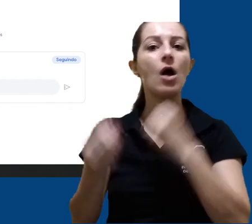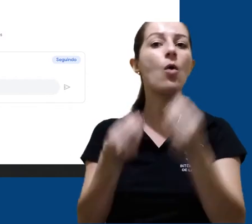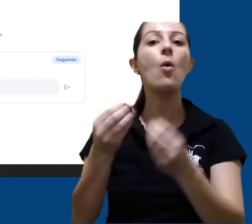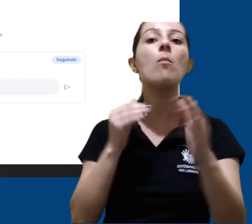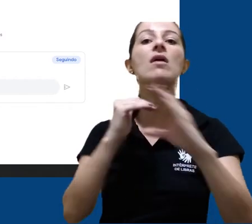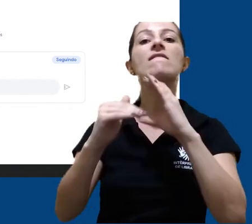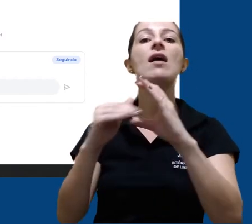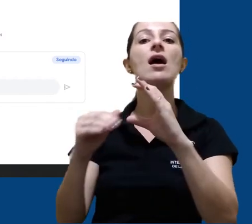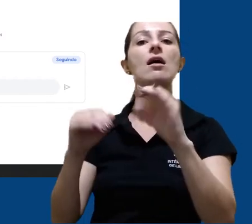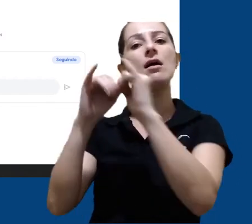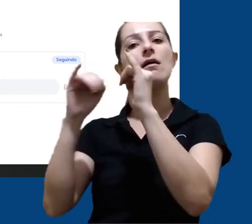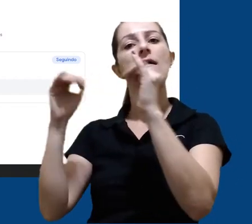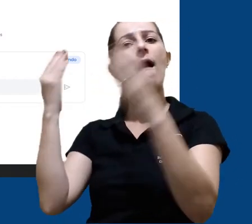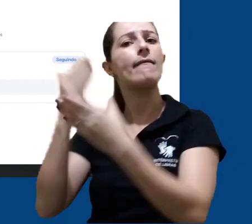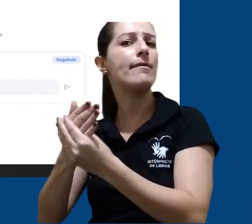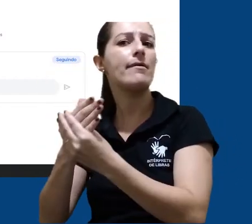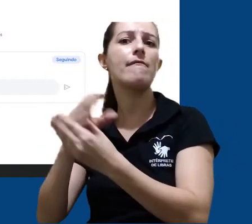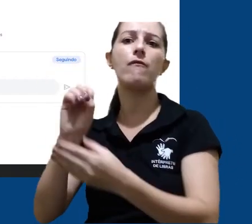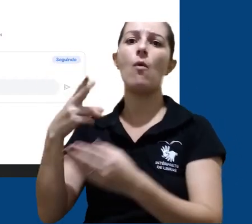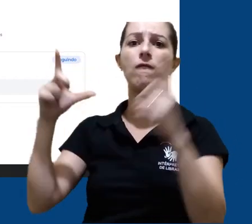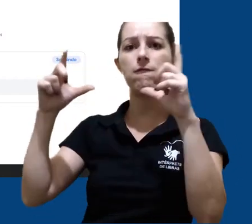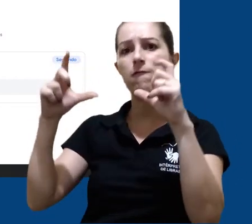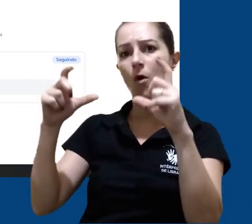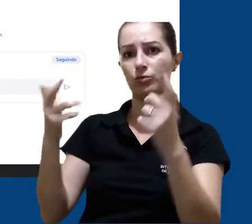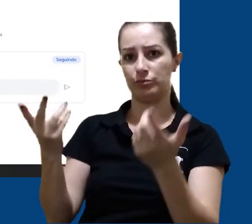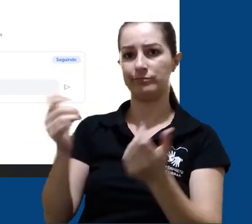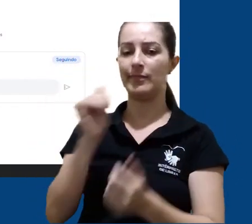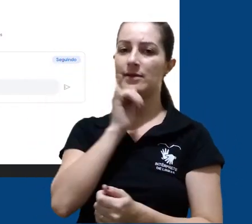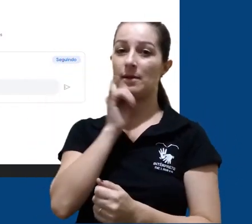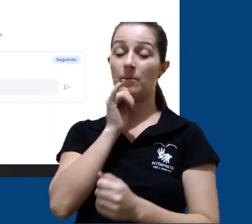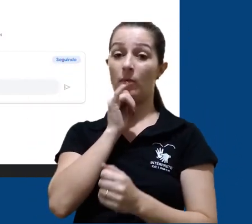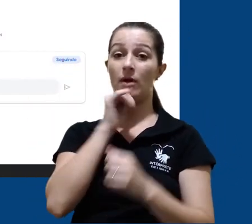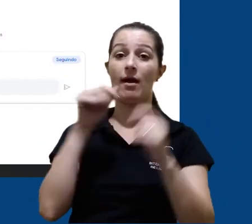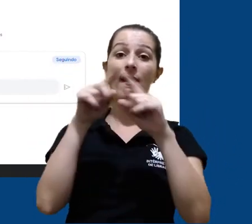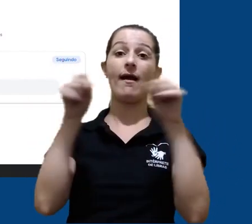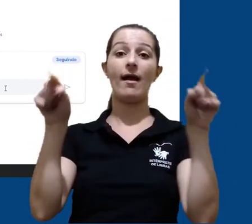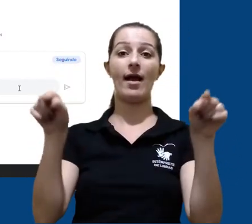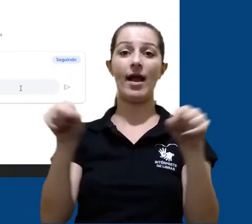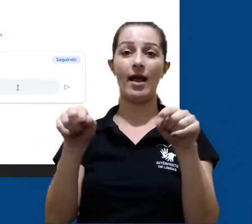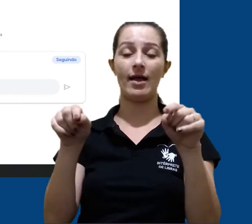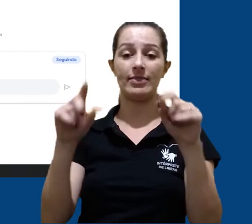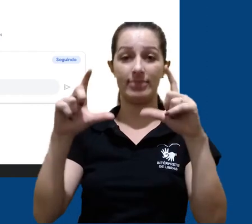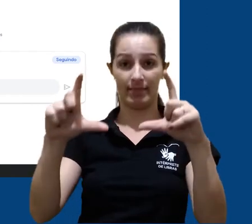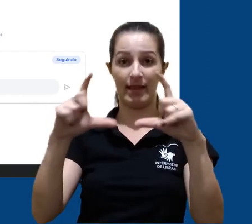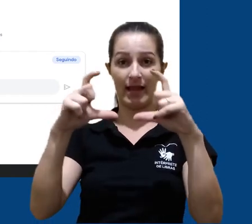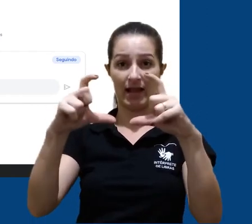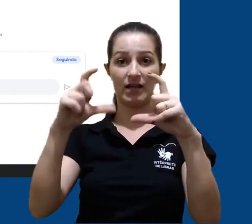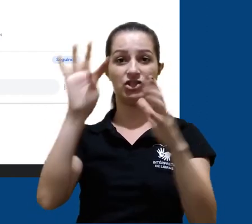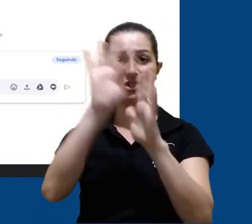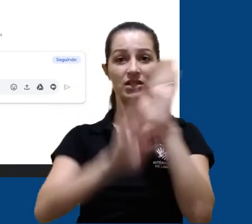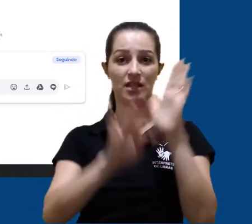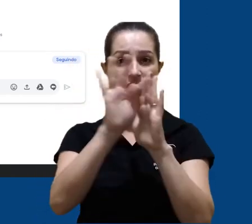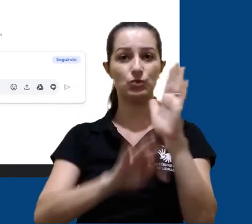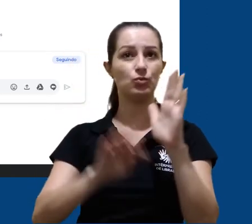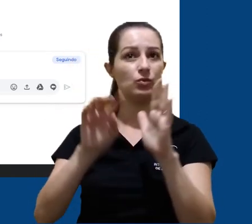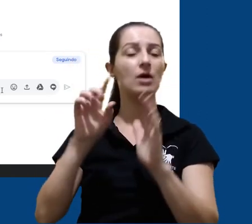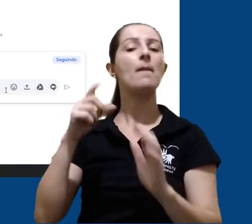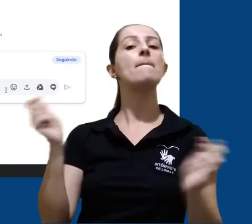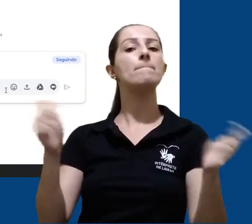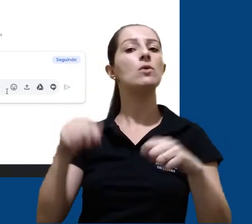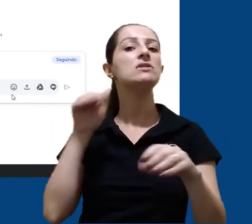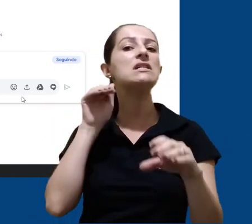imagem ou um arquivo que está no computador. Na caixa de texto onde escrevemos a nossa mensagem, no lado direito,